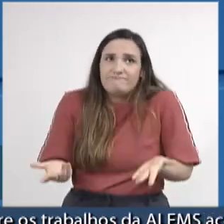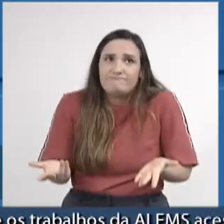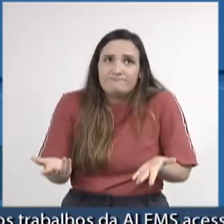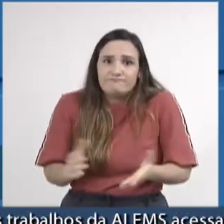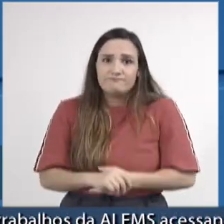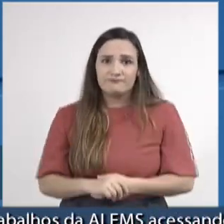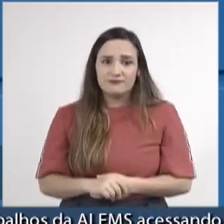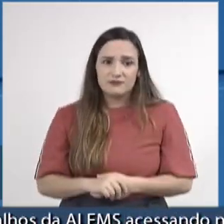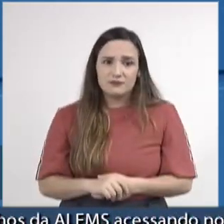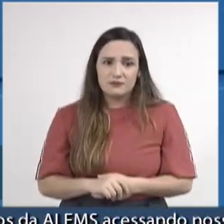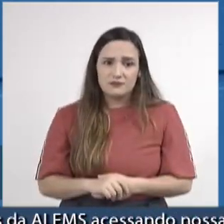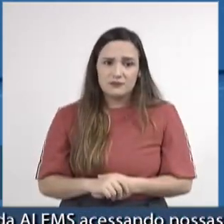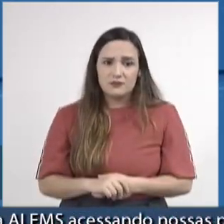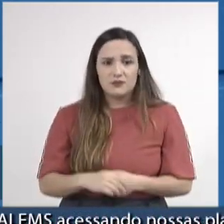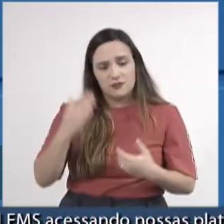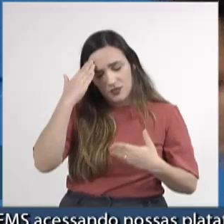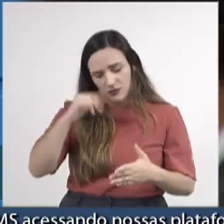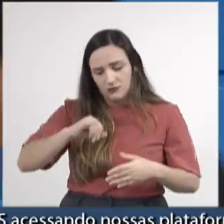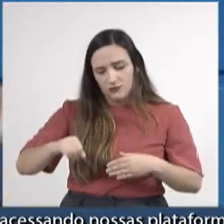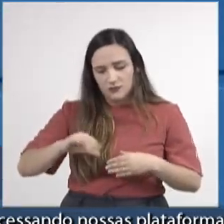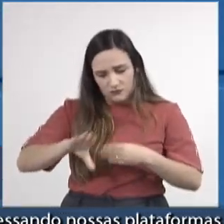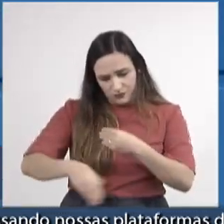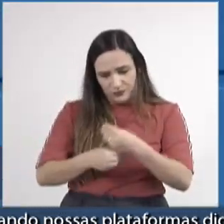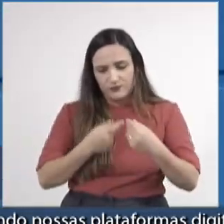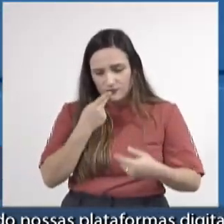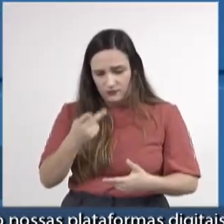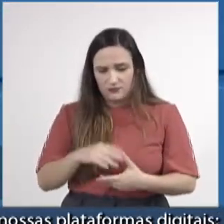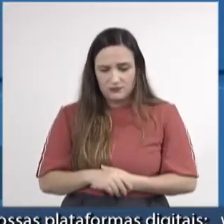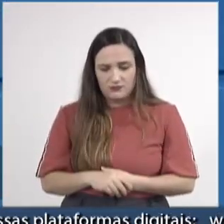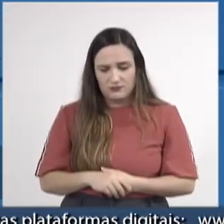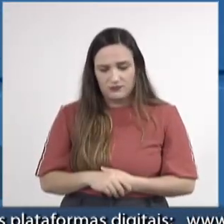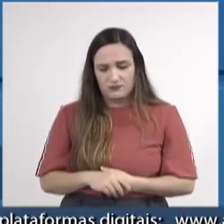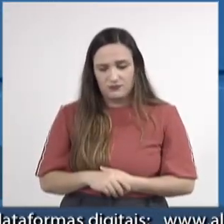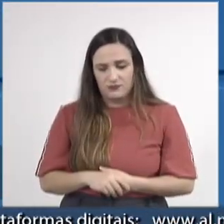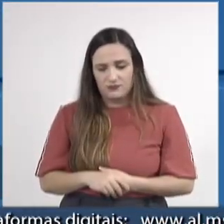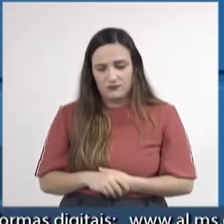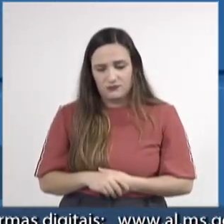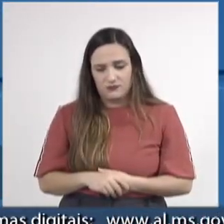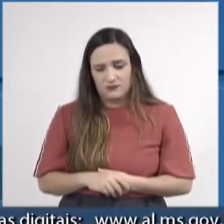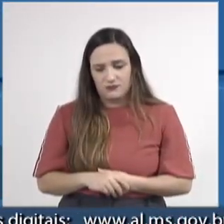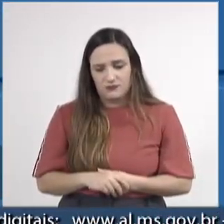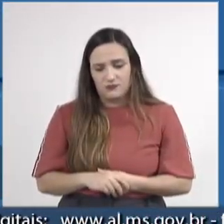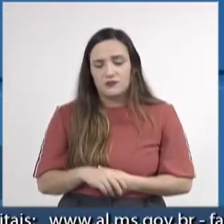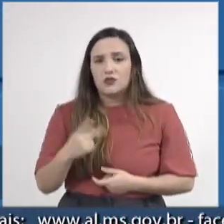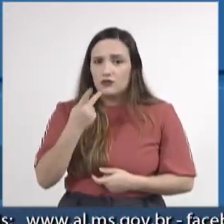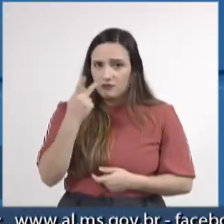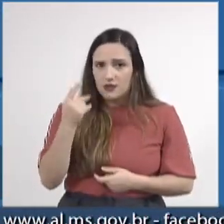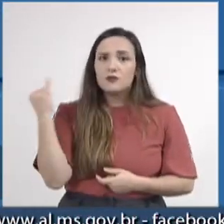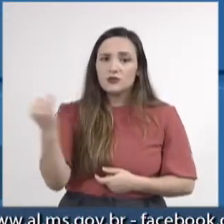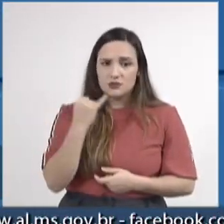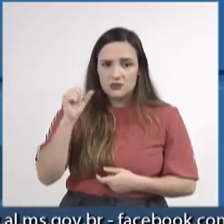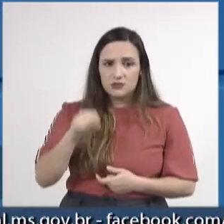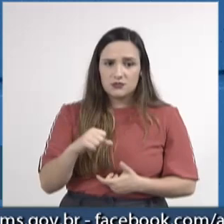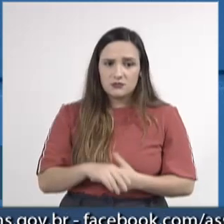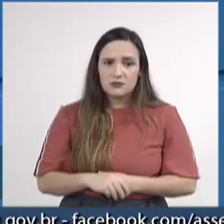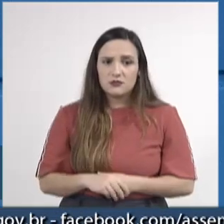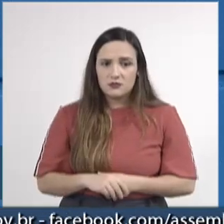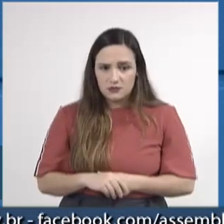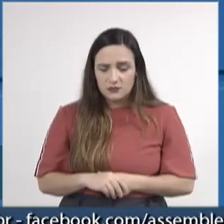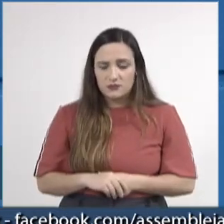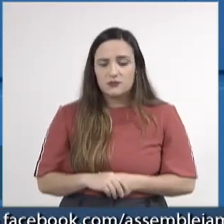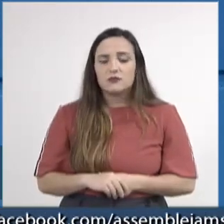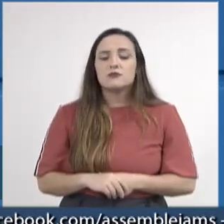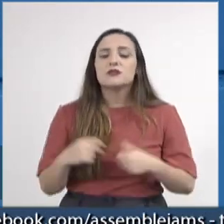Então, obrigado pela parte, tá, mas a sua fala foi muito importante para que todos venham